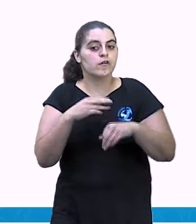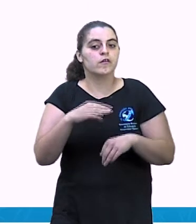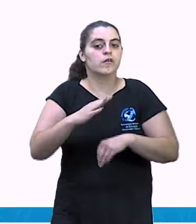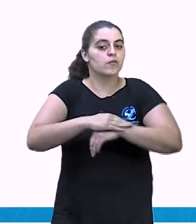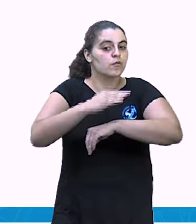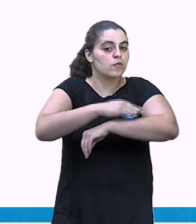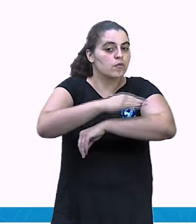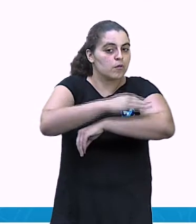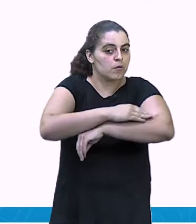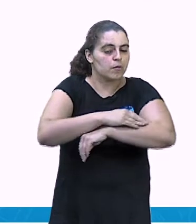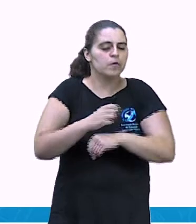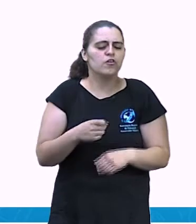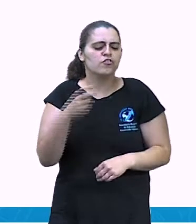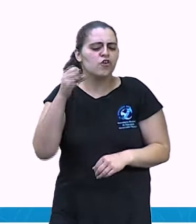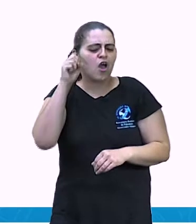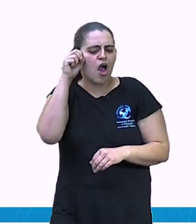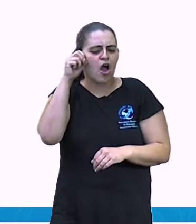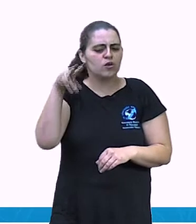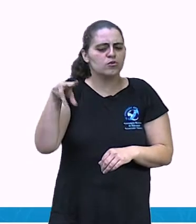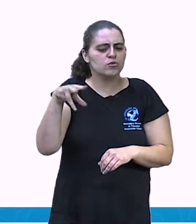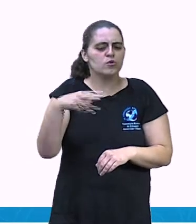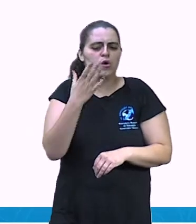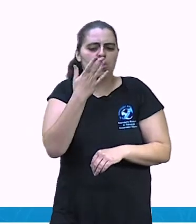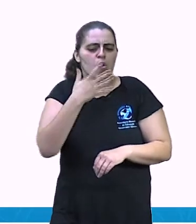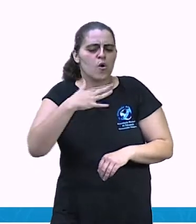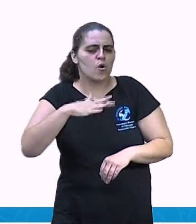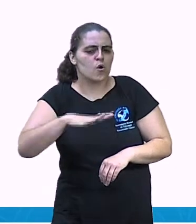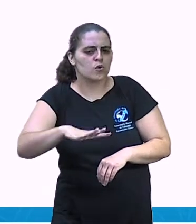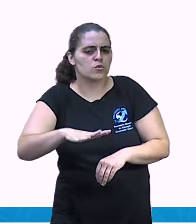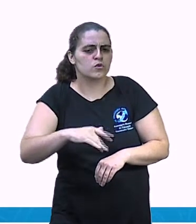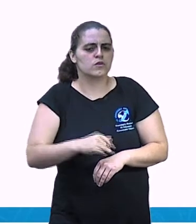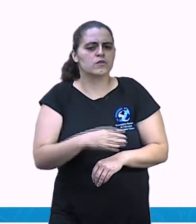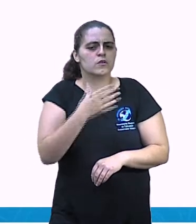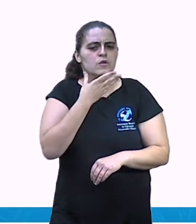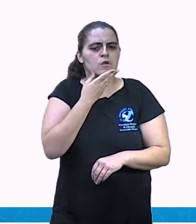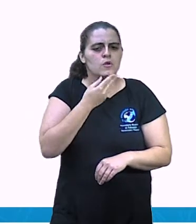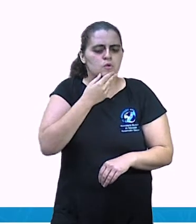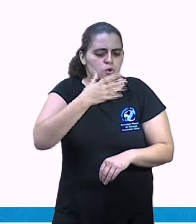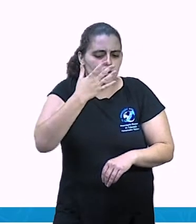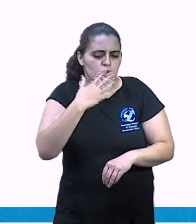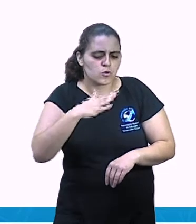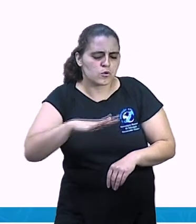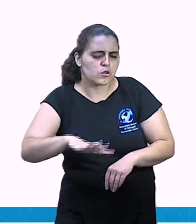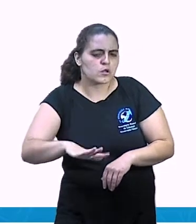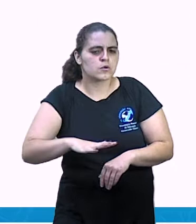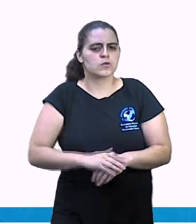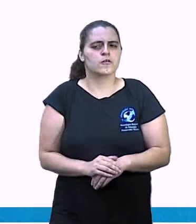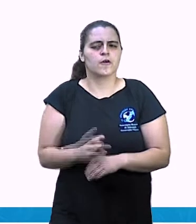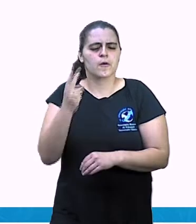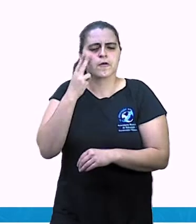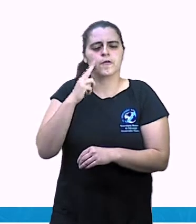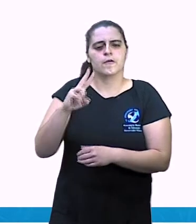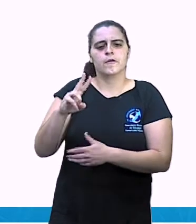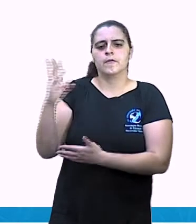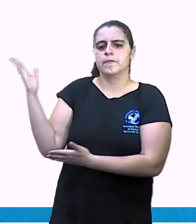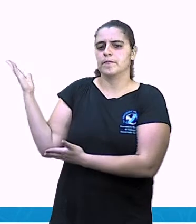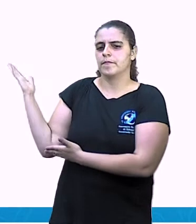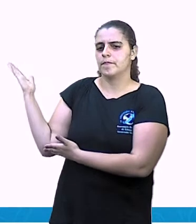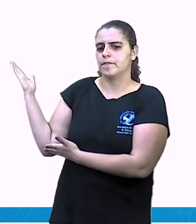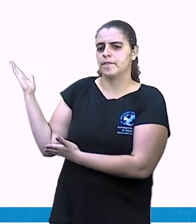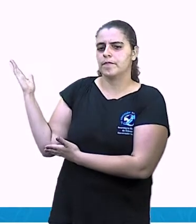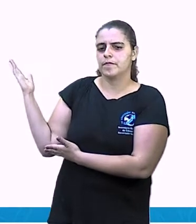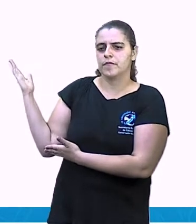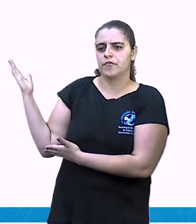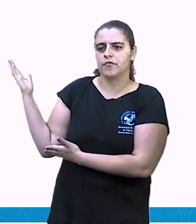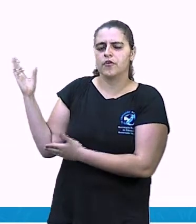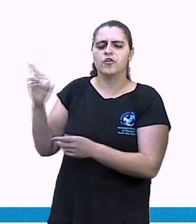dos meninos. Eu ainda coloquei aqui, ó, para facilitar para vocês. Então, nós vemos aqui, ó, que nós tivemos